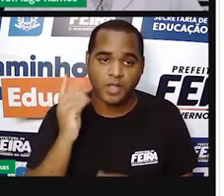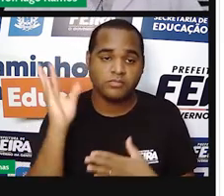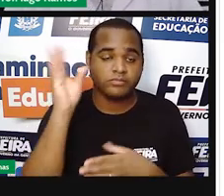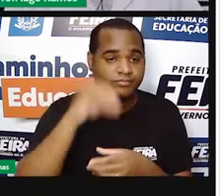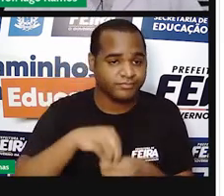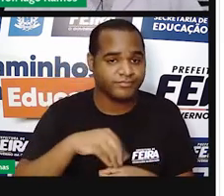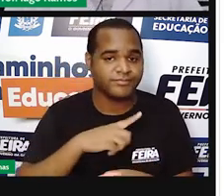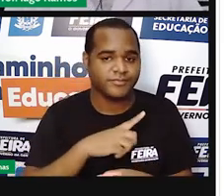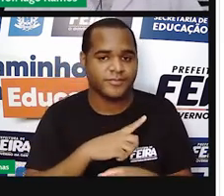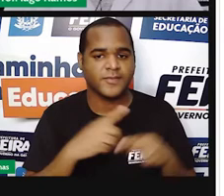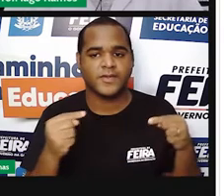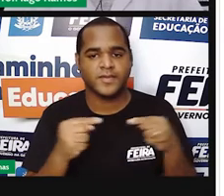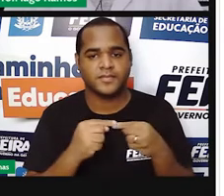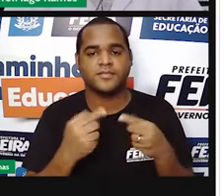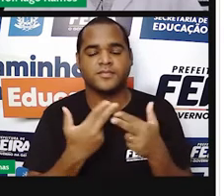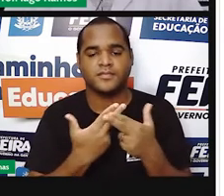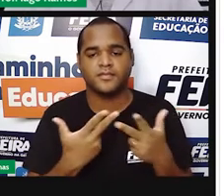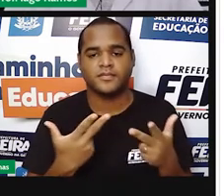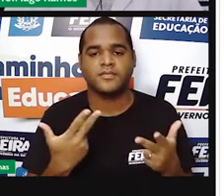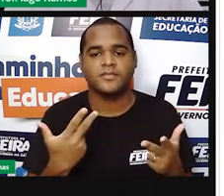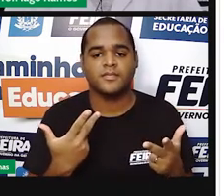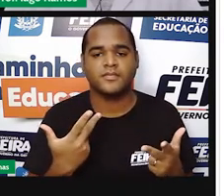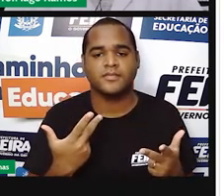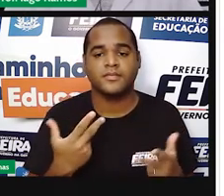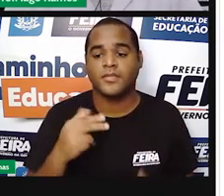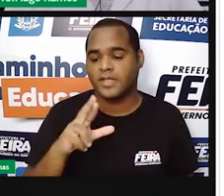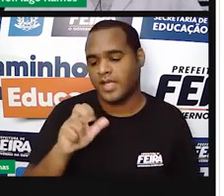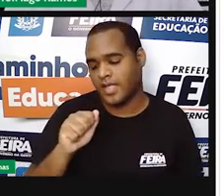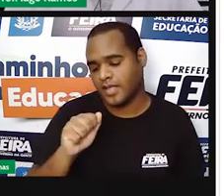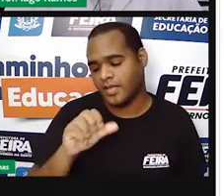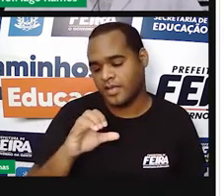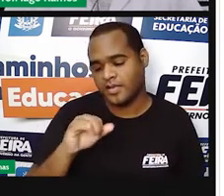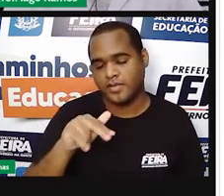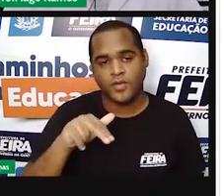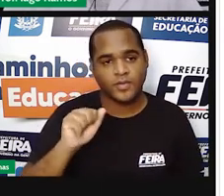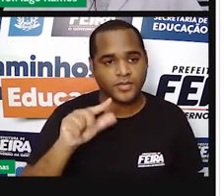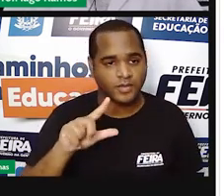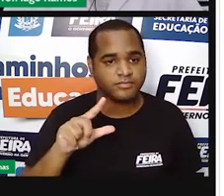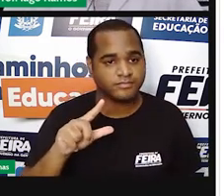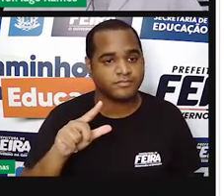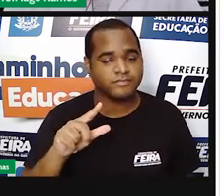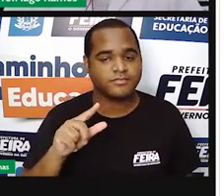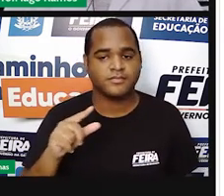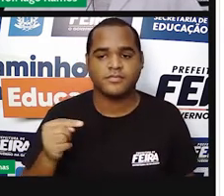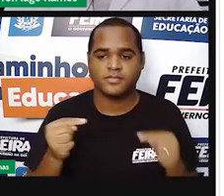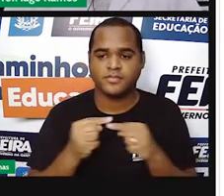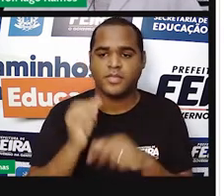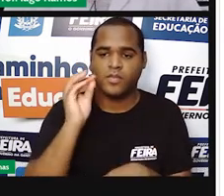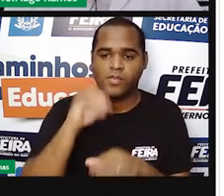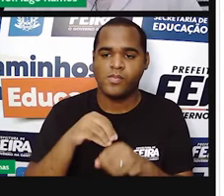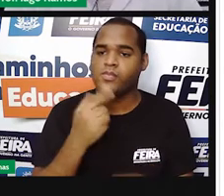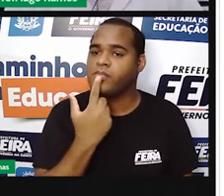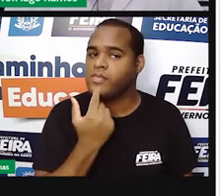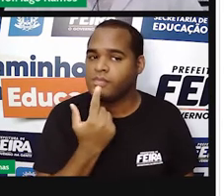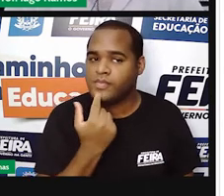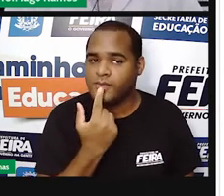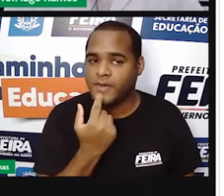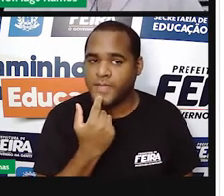caixa que simboliza os números racionais. E vamos colocar isso aqui de vermelho